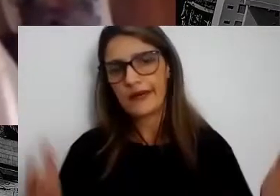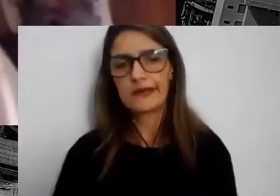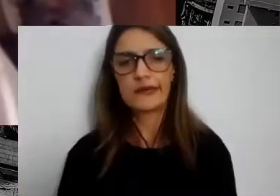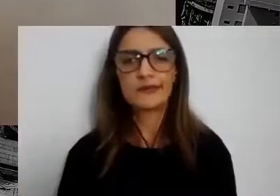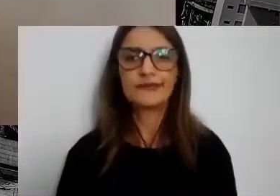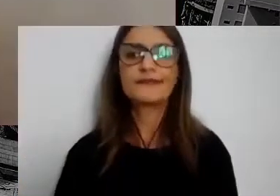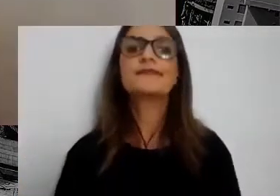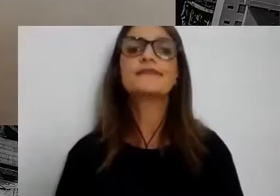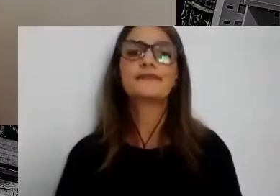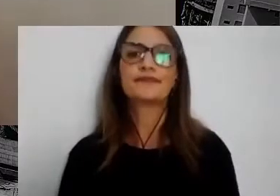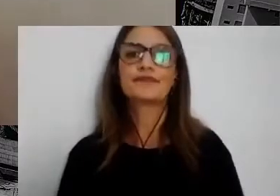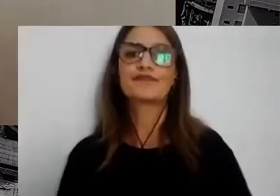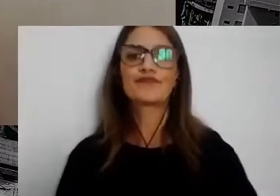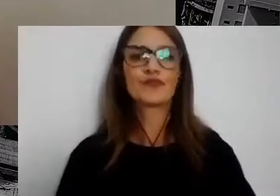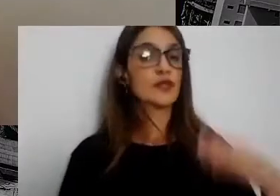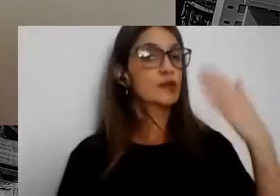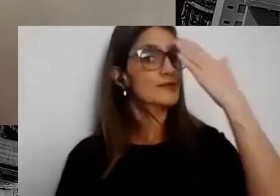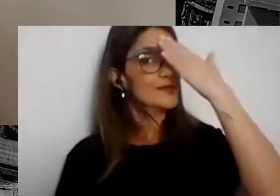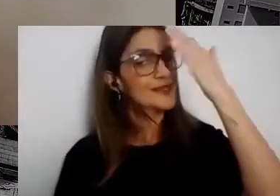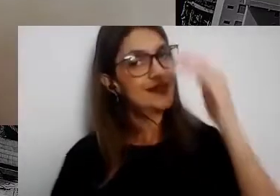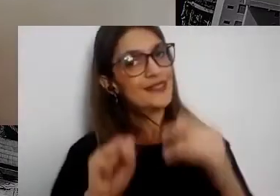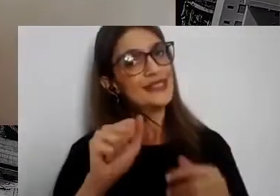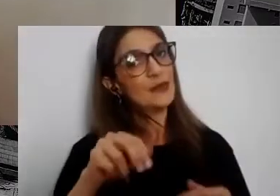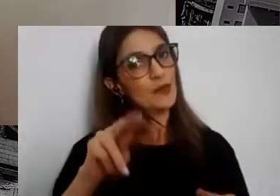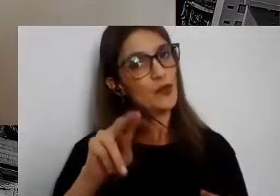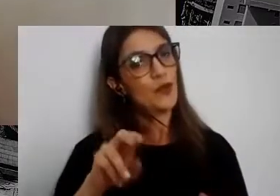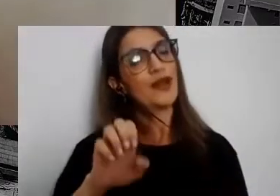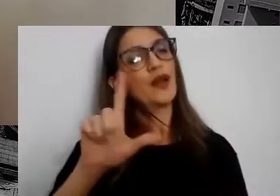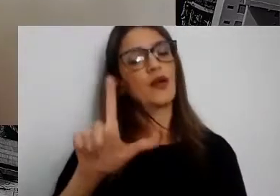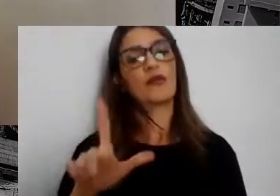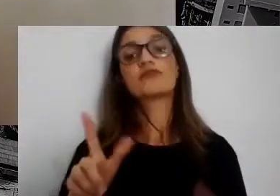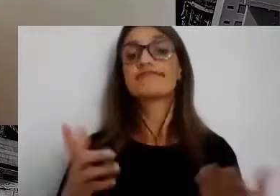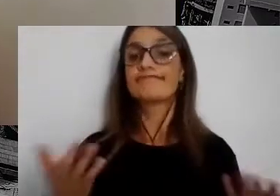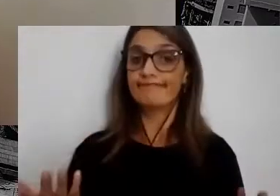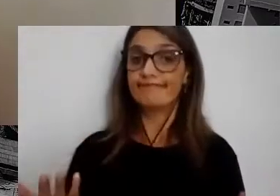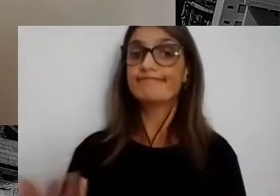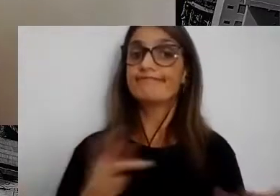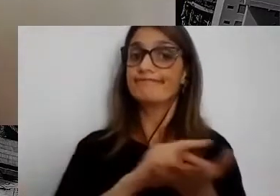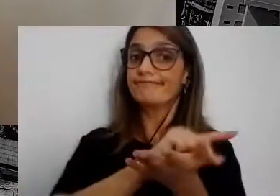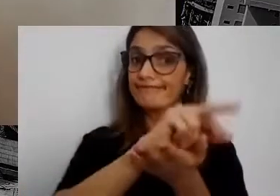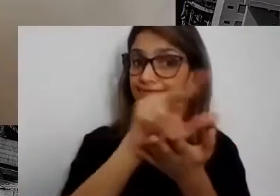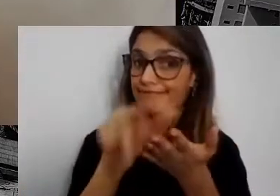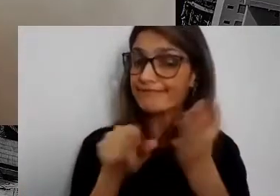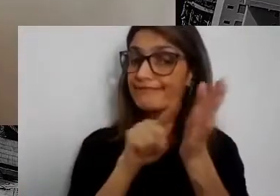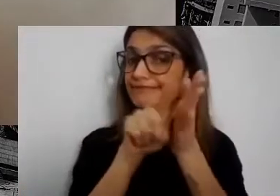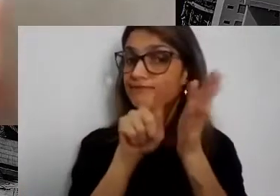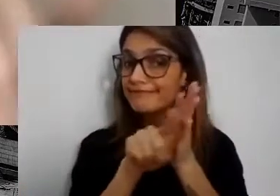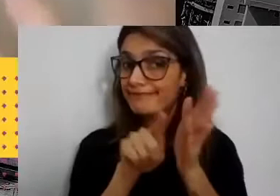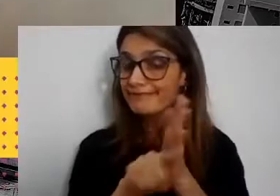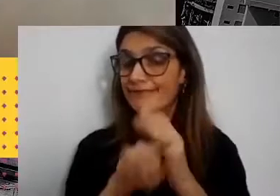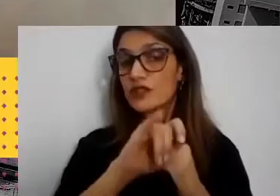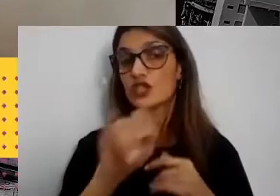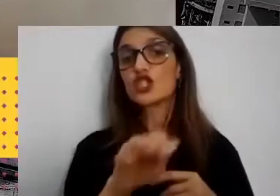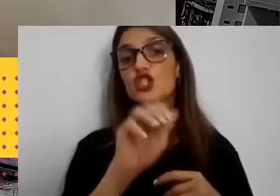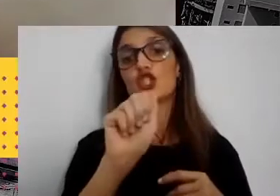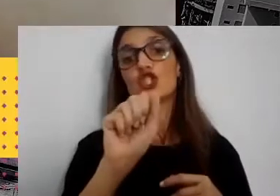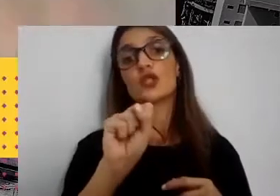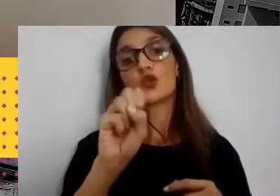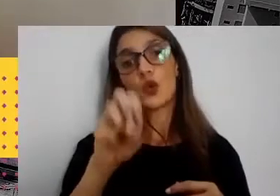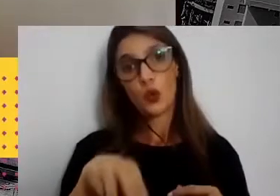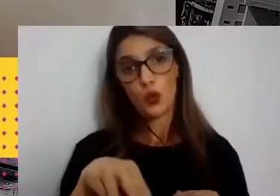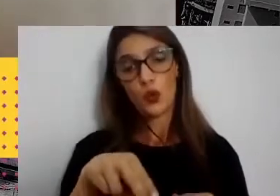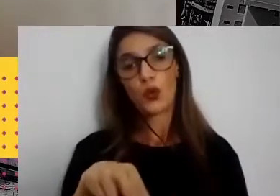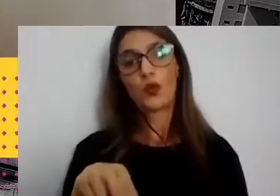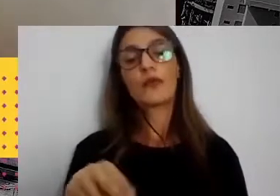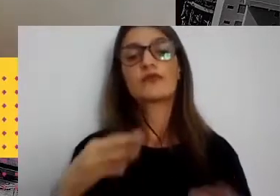Obrigada, Samuel. Eu acho que um bom ponto que você colocou, né? Diversas questões que o Jason apontou em relação à necessidade de avanço, tanto na